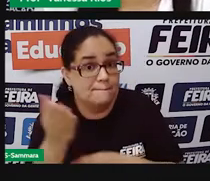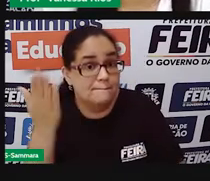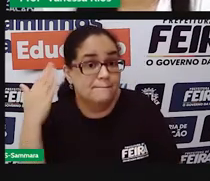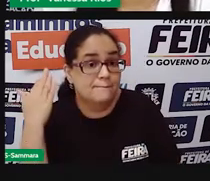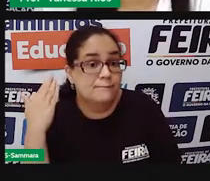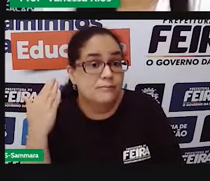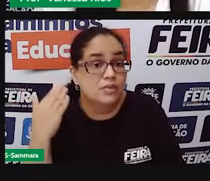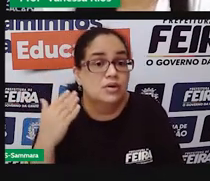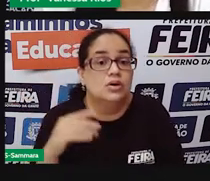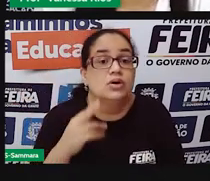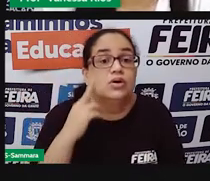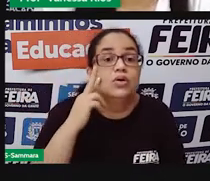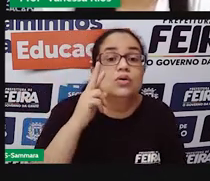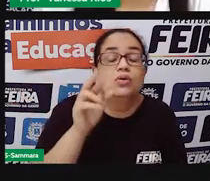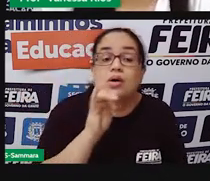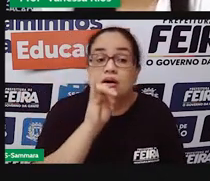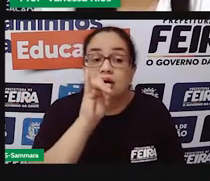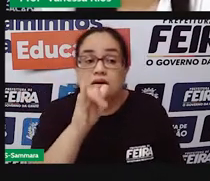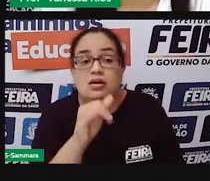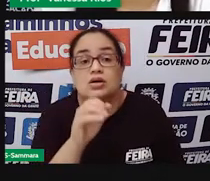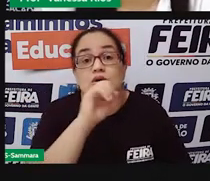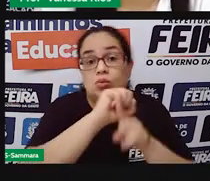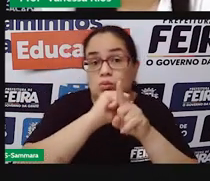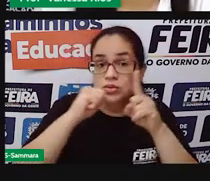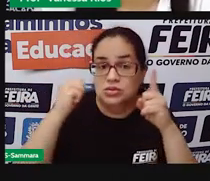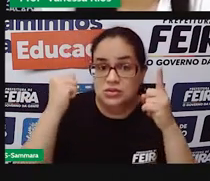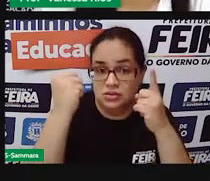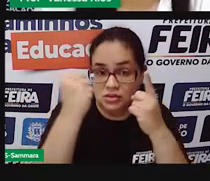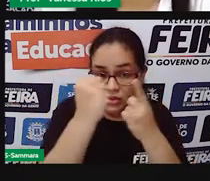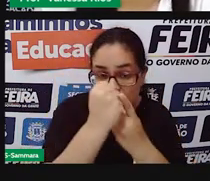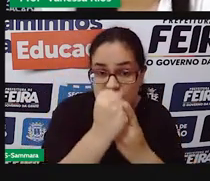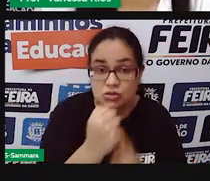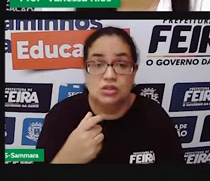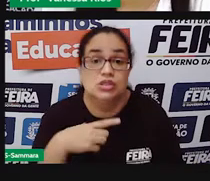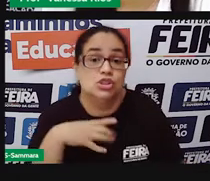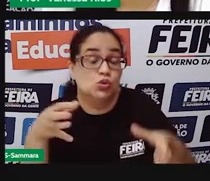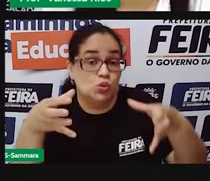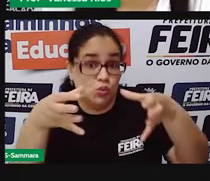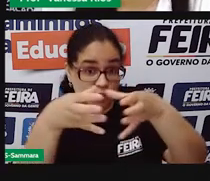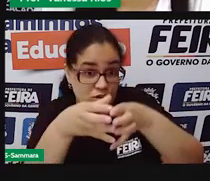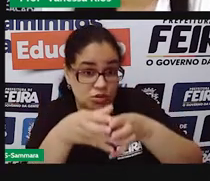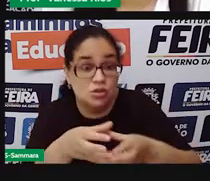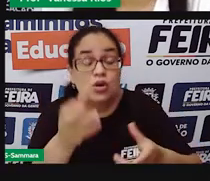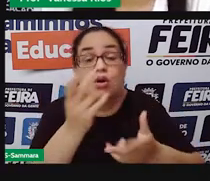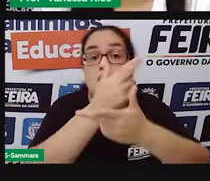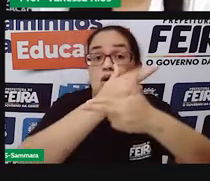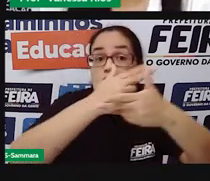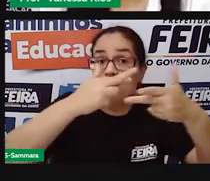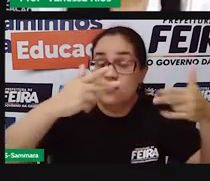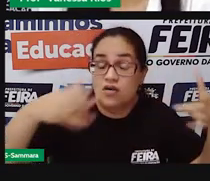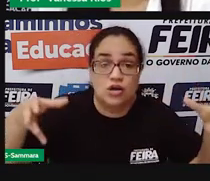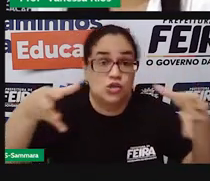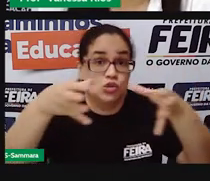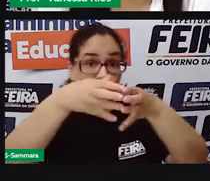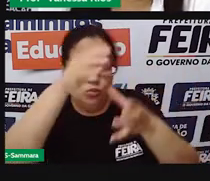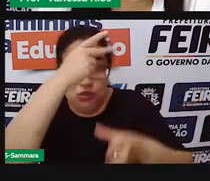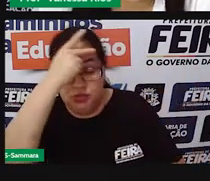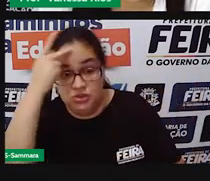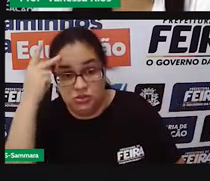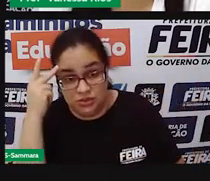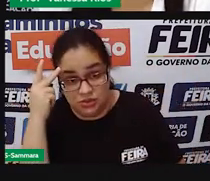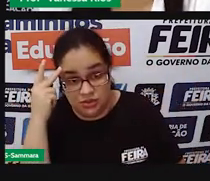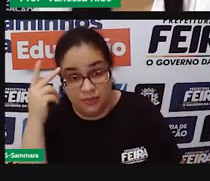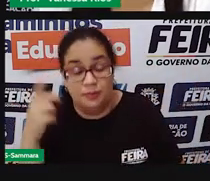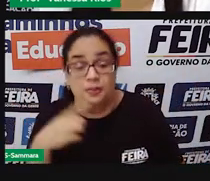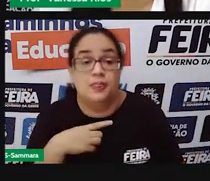colocou aqui algumas informações. Uma sociedade é composta de um grupo de pessoas, ou vários grupos de